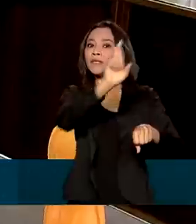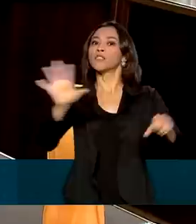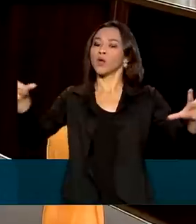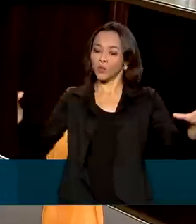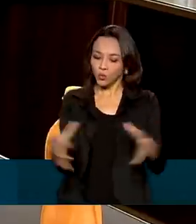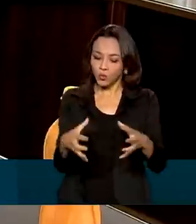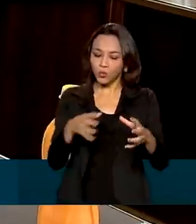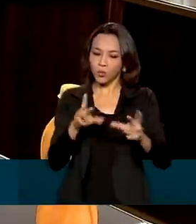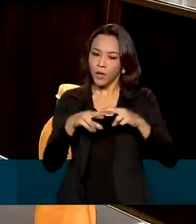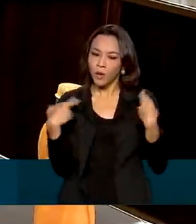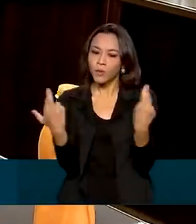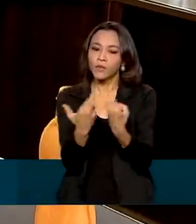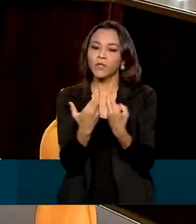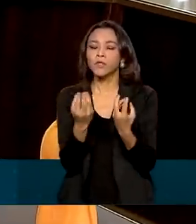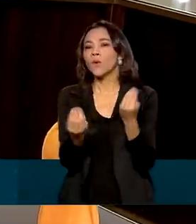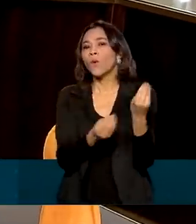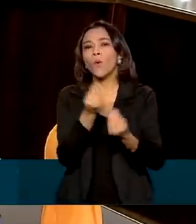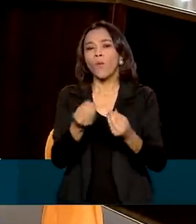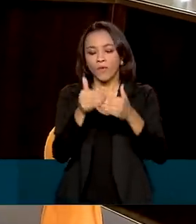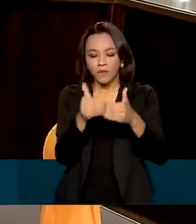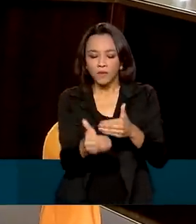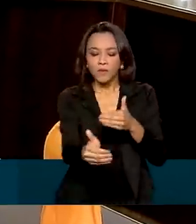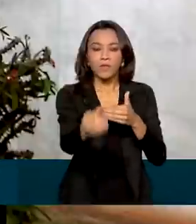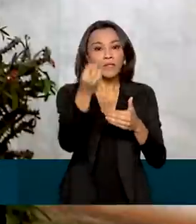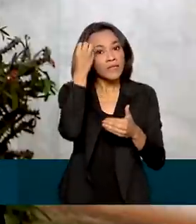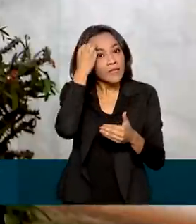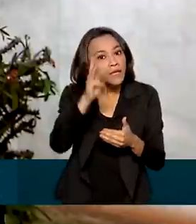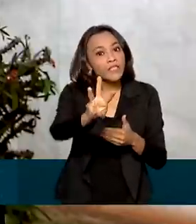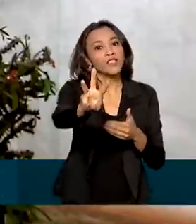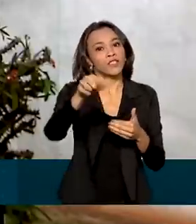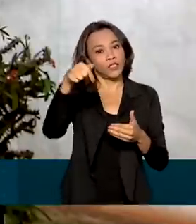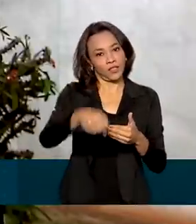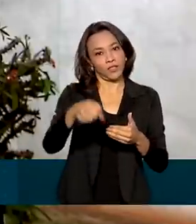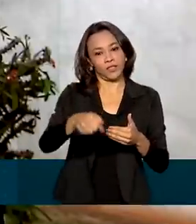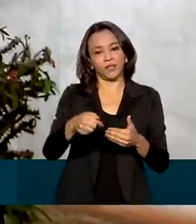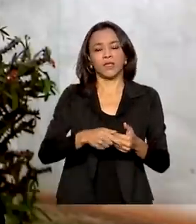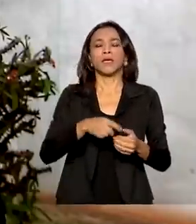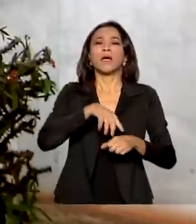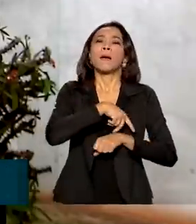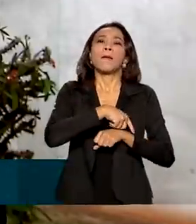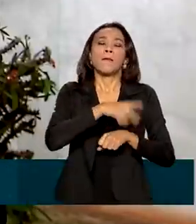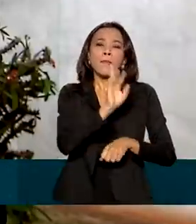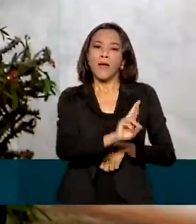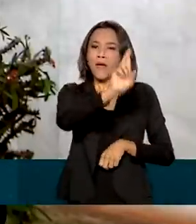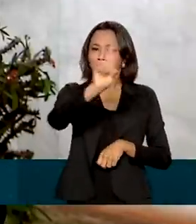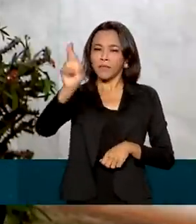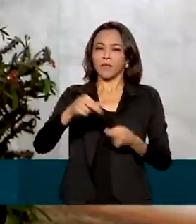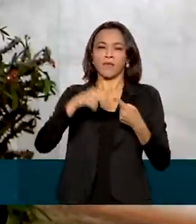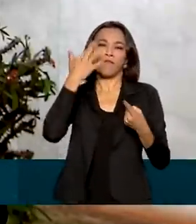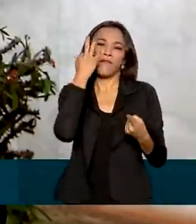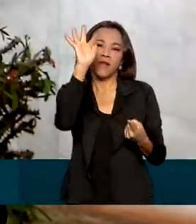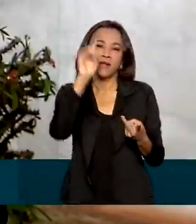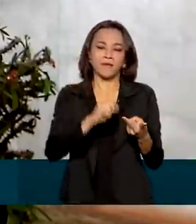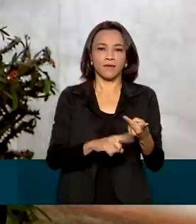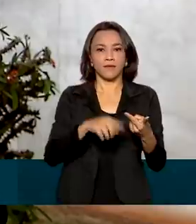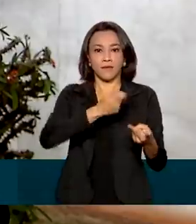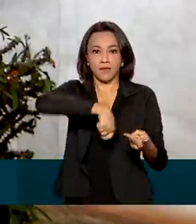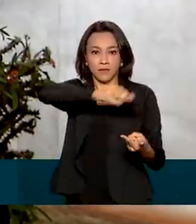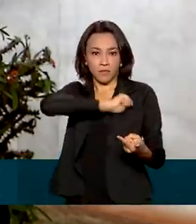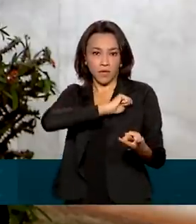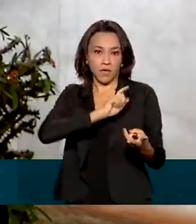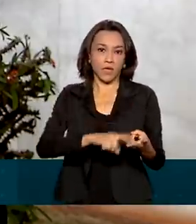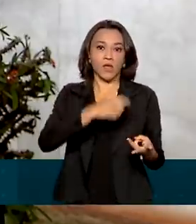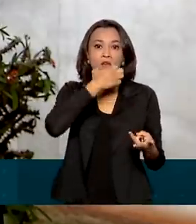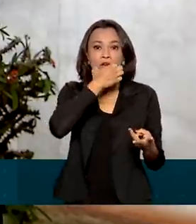sobre a missão de três dias na Amazônia Oriental. Embaixadores de várias nações, como França, Espanha, Reino Unido,